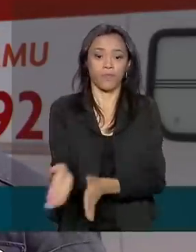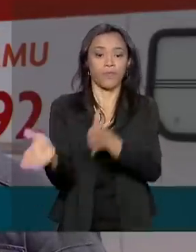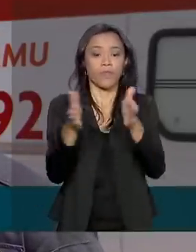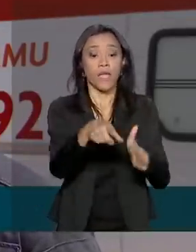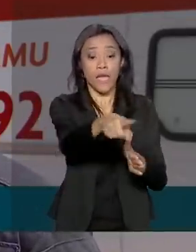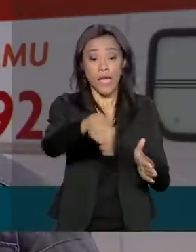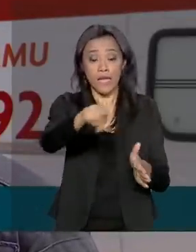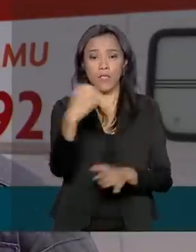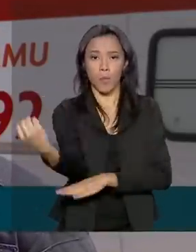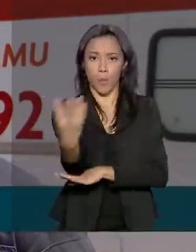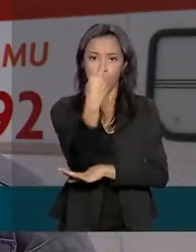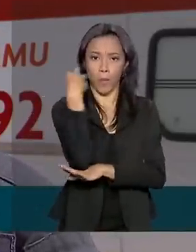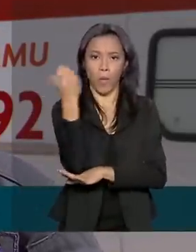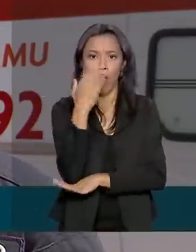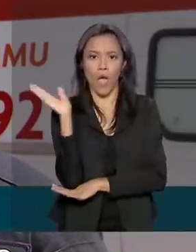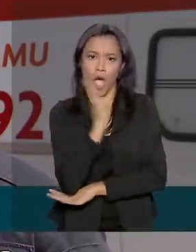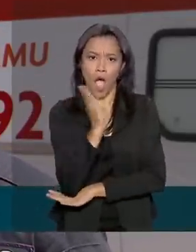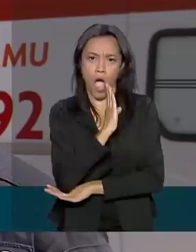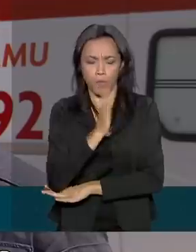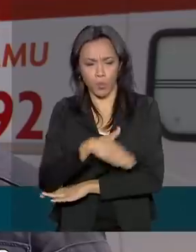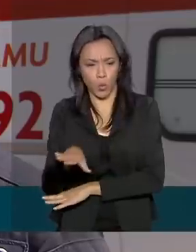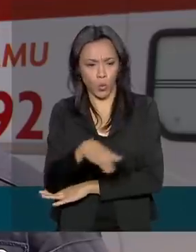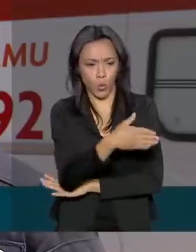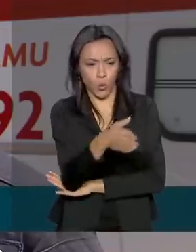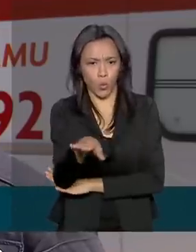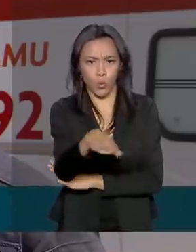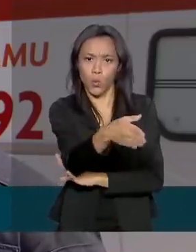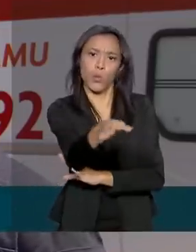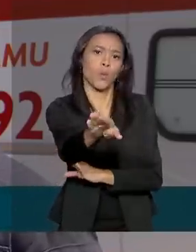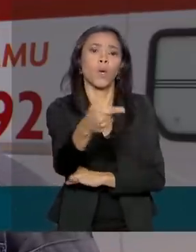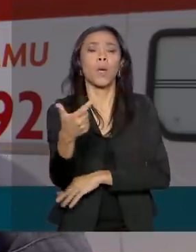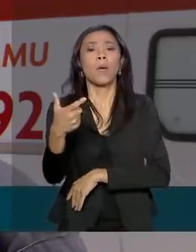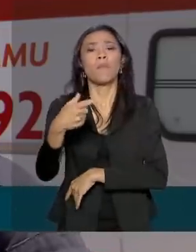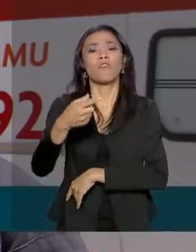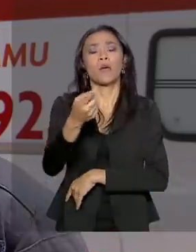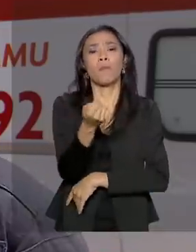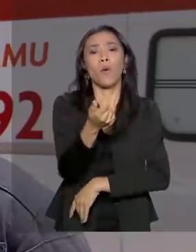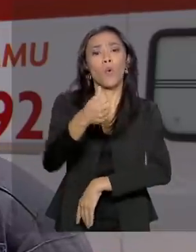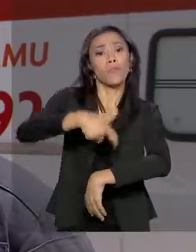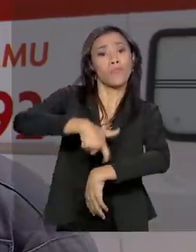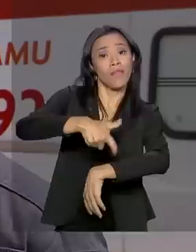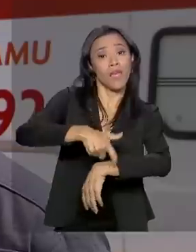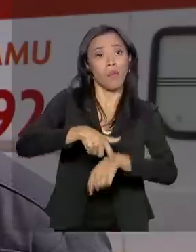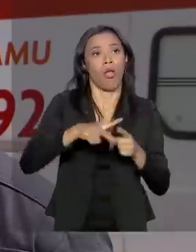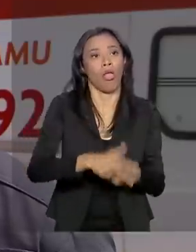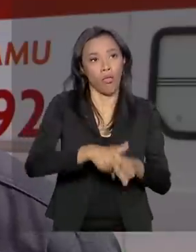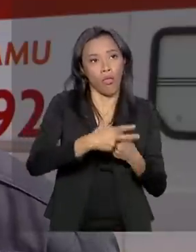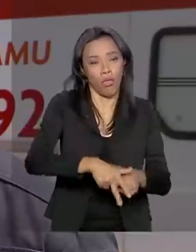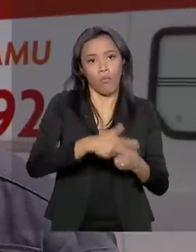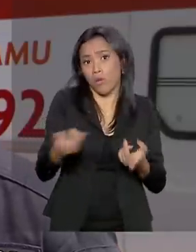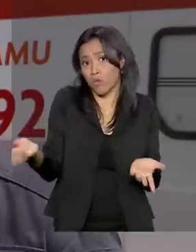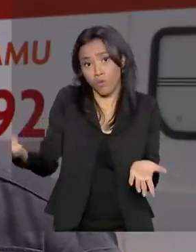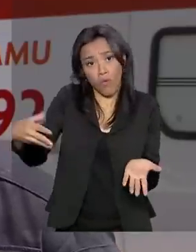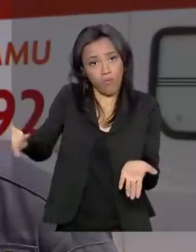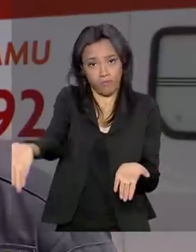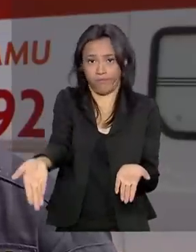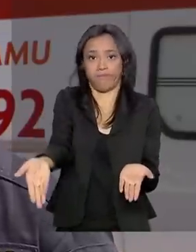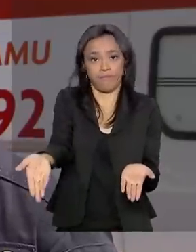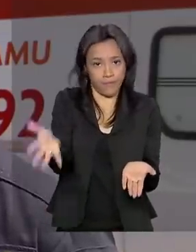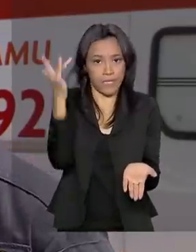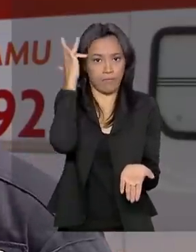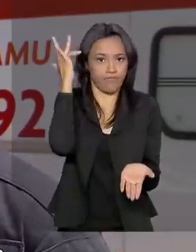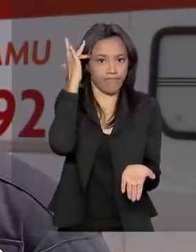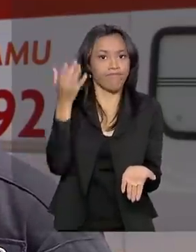elas melhoram o tempo resposta. Elas ficam menos tempo em manutenção, porque elas são novas. A gente vai ter um carro com mais qualidade,